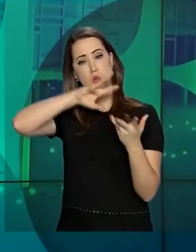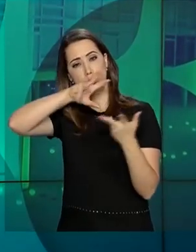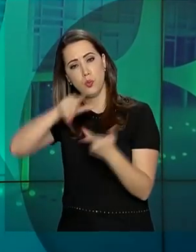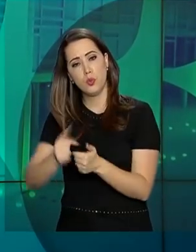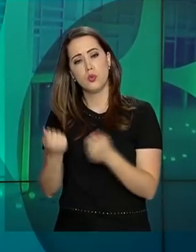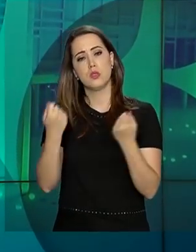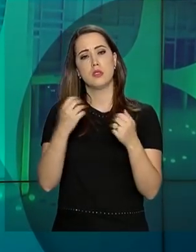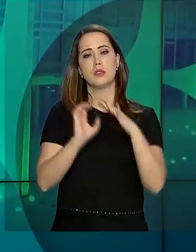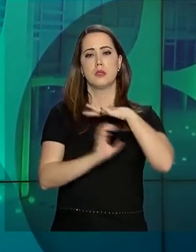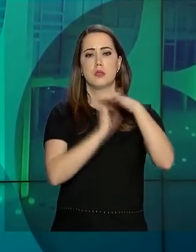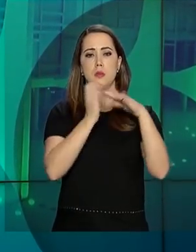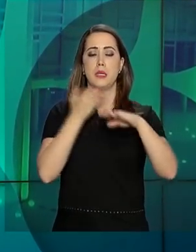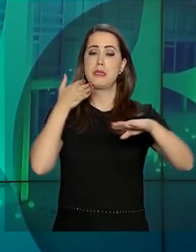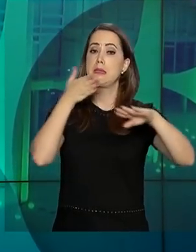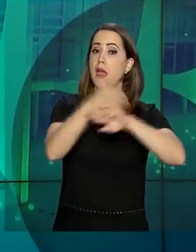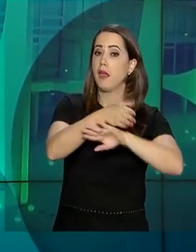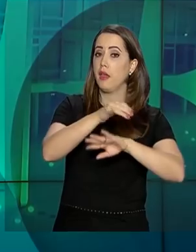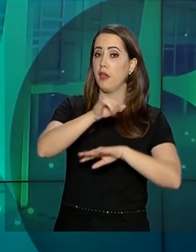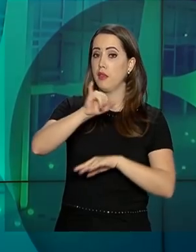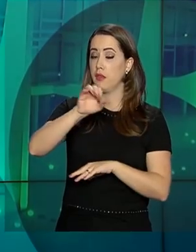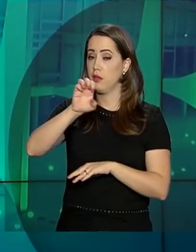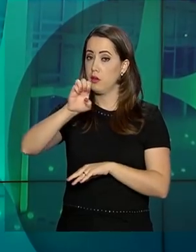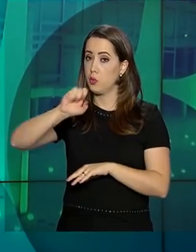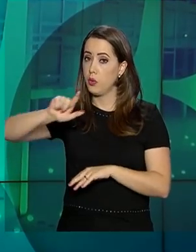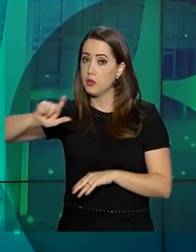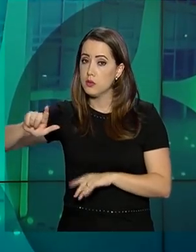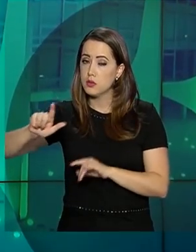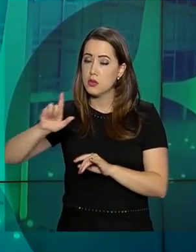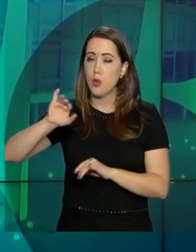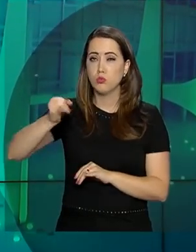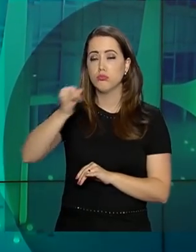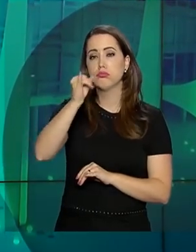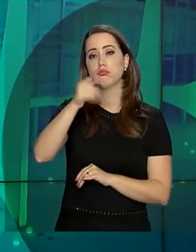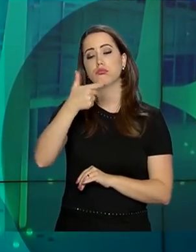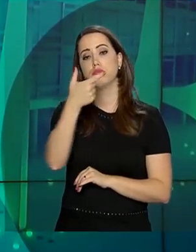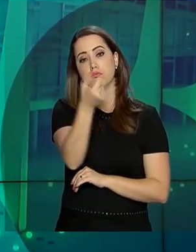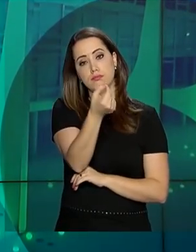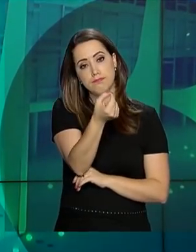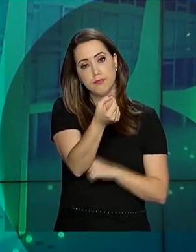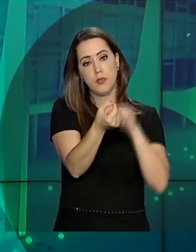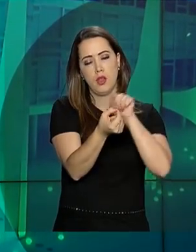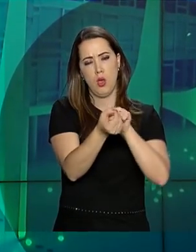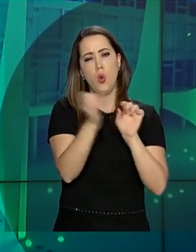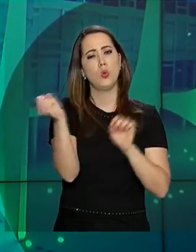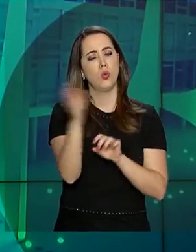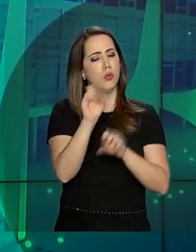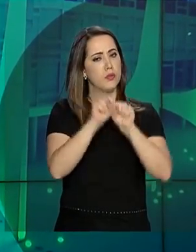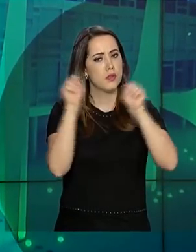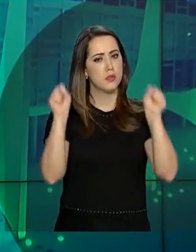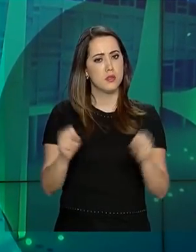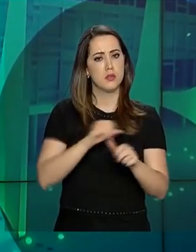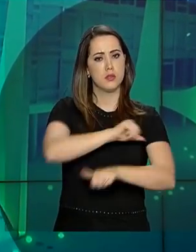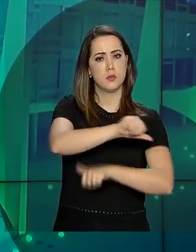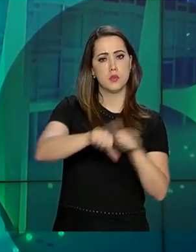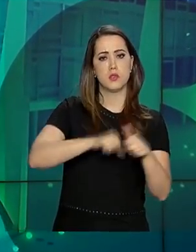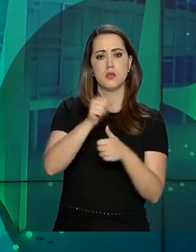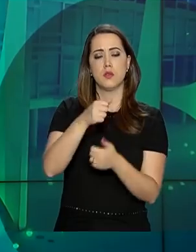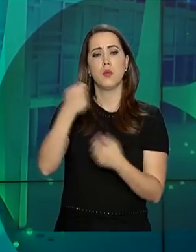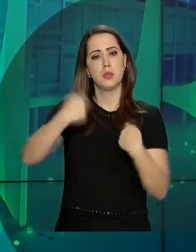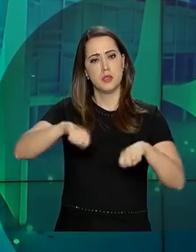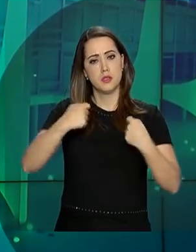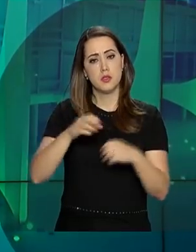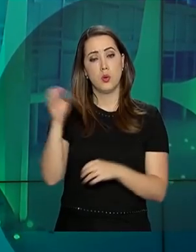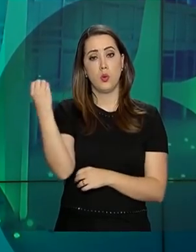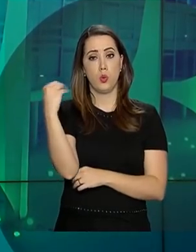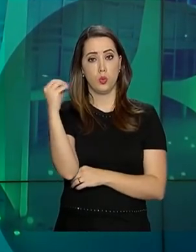deverão ingressar no E-Social em janeiro de 2020. O novo sistema E-Social passa a ser obrigatório a partir